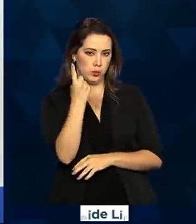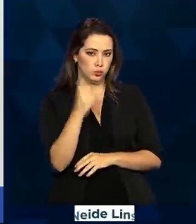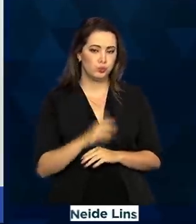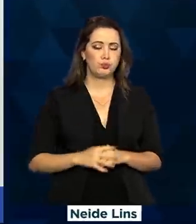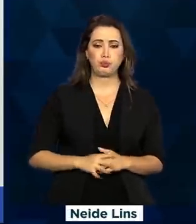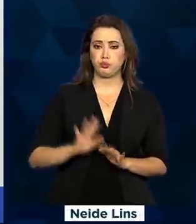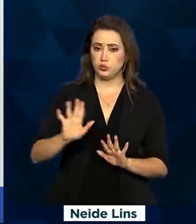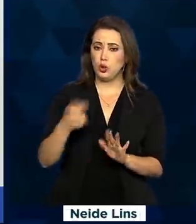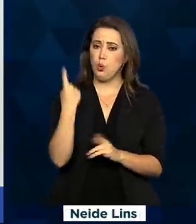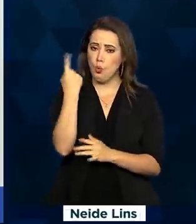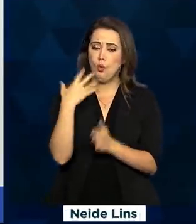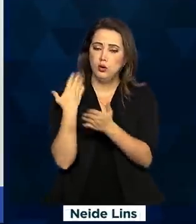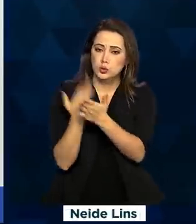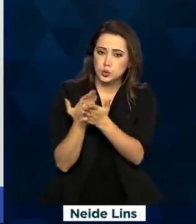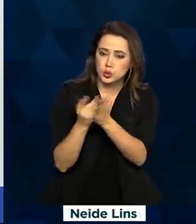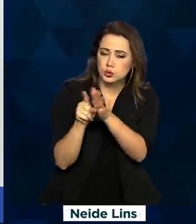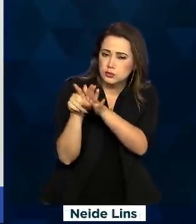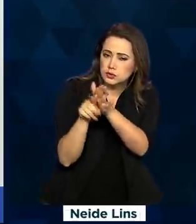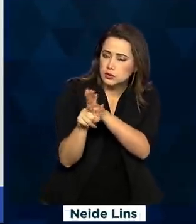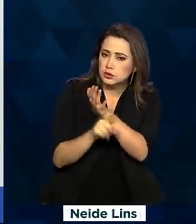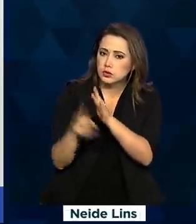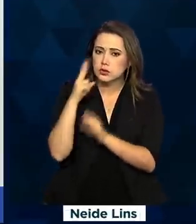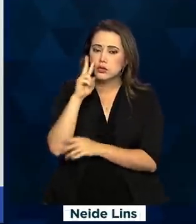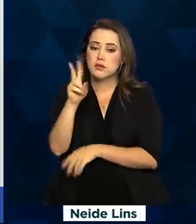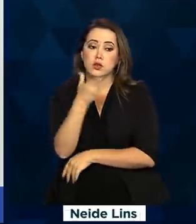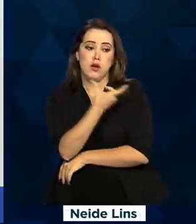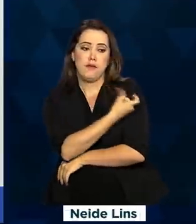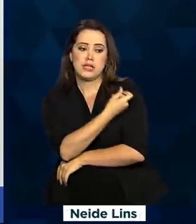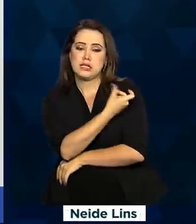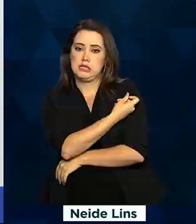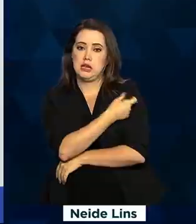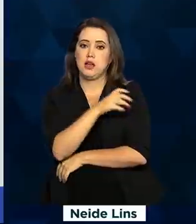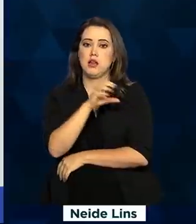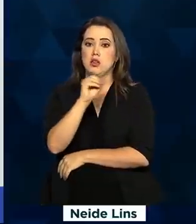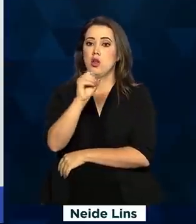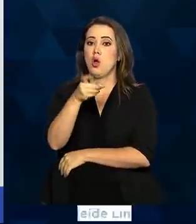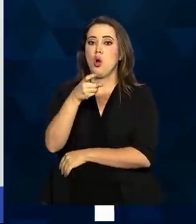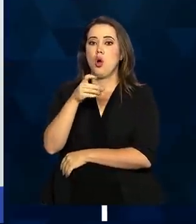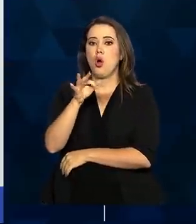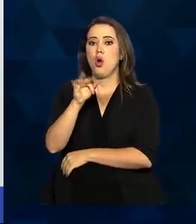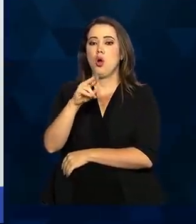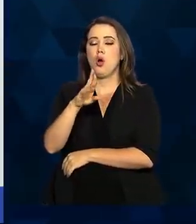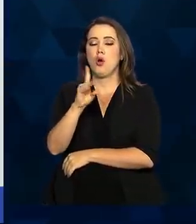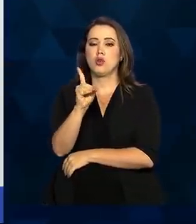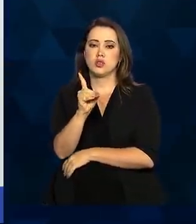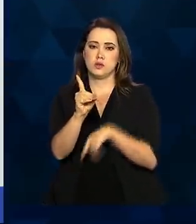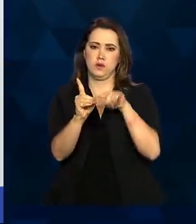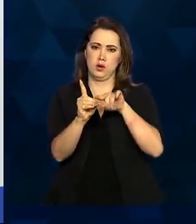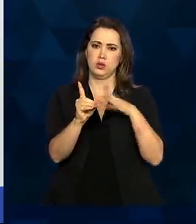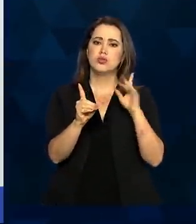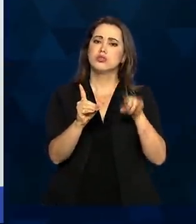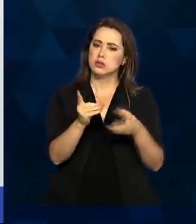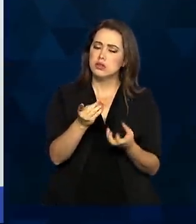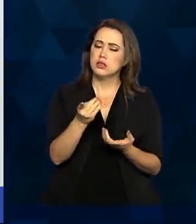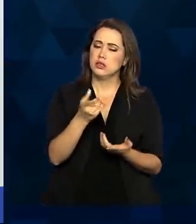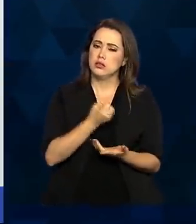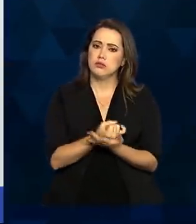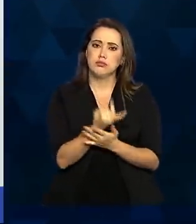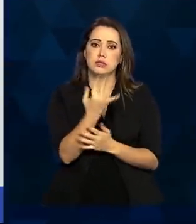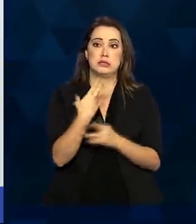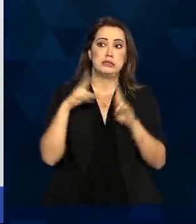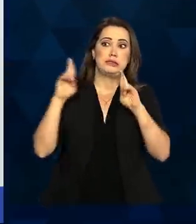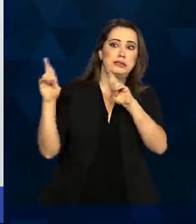análises, inclusive lá atrás, analisava a vacina Oxford, que a vacina que tem gerado tanta